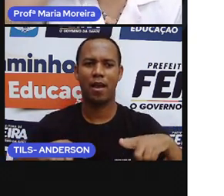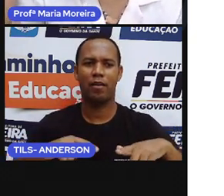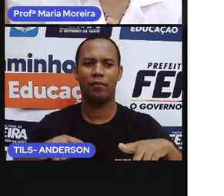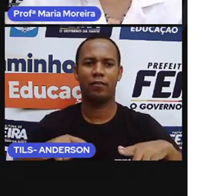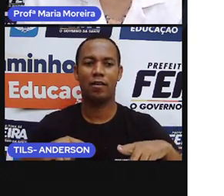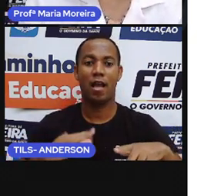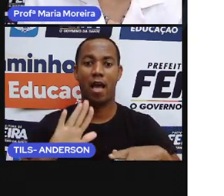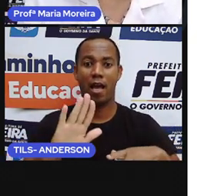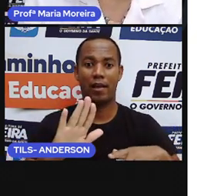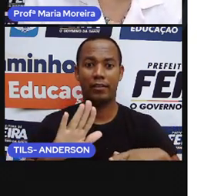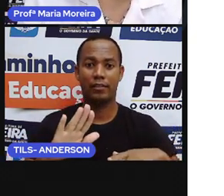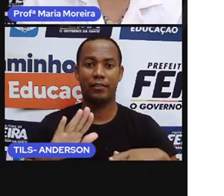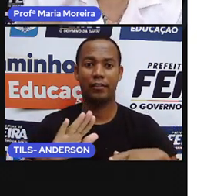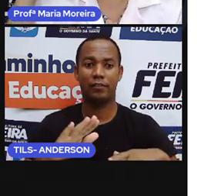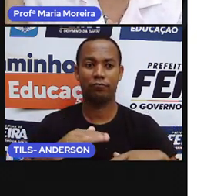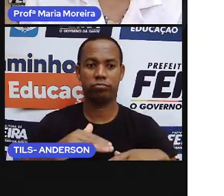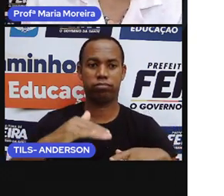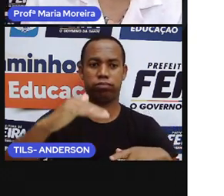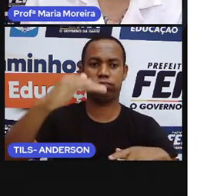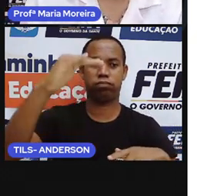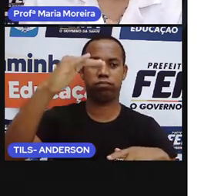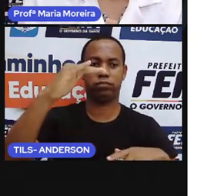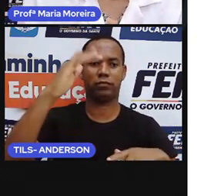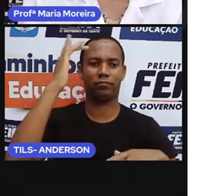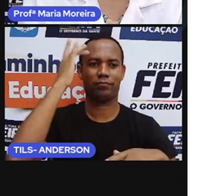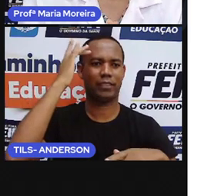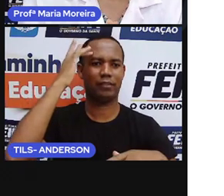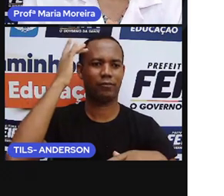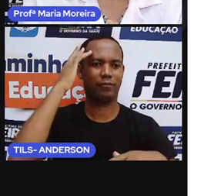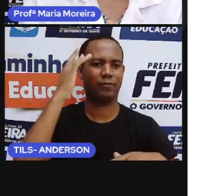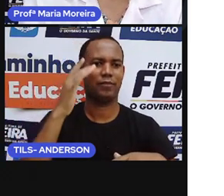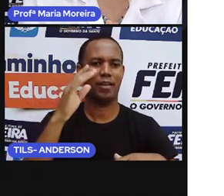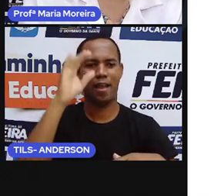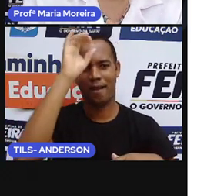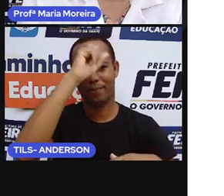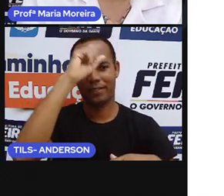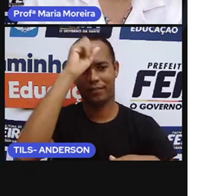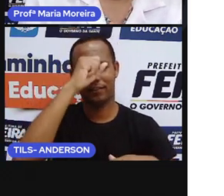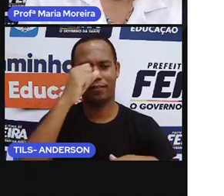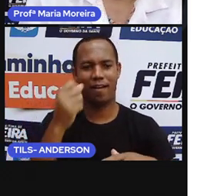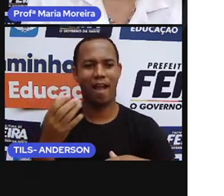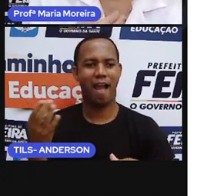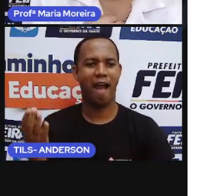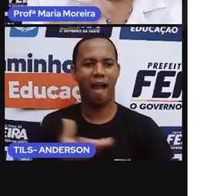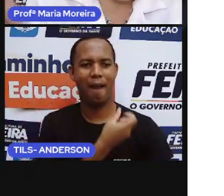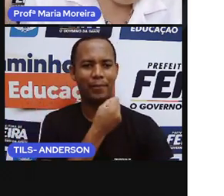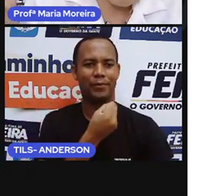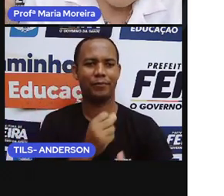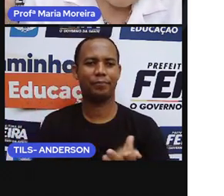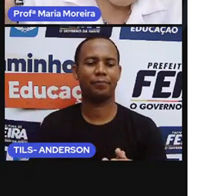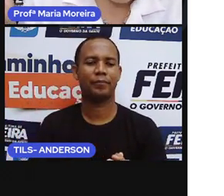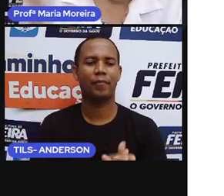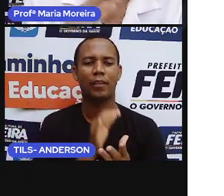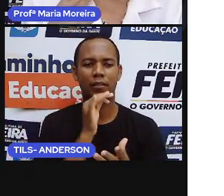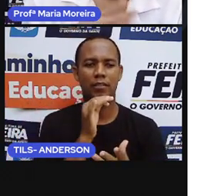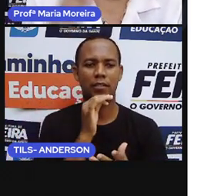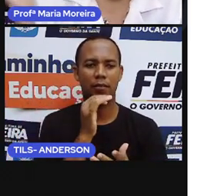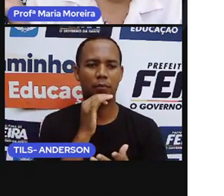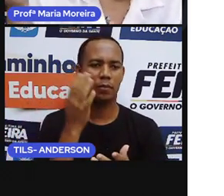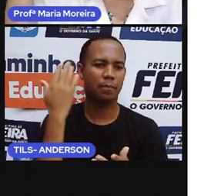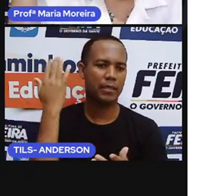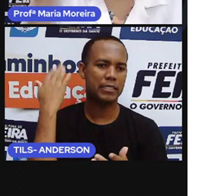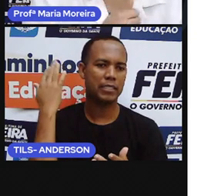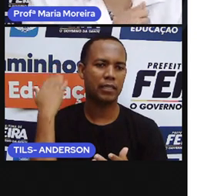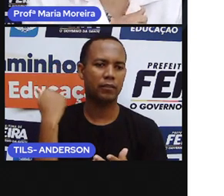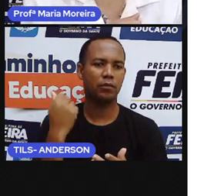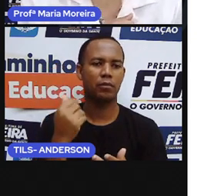que eles, quando chegarem na fase adulta, já vão saber fazer com perfeição. Então, por exemplo, eu brinquei muito, né? Tirando